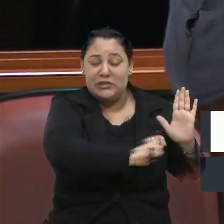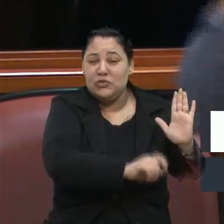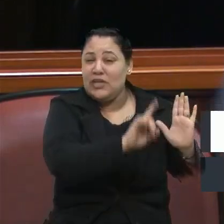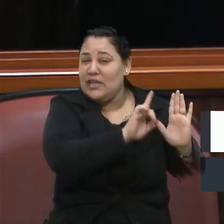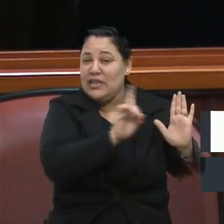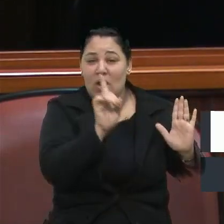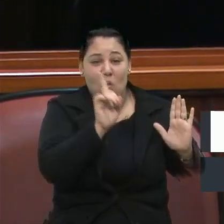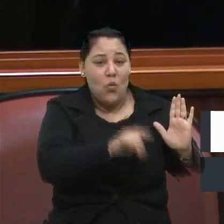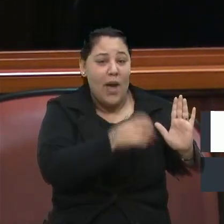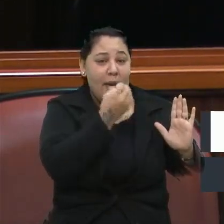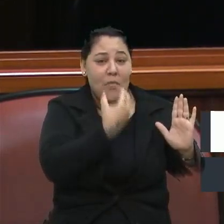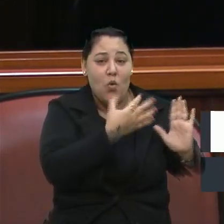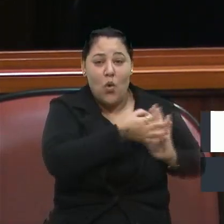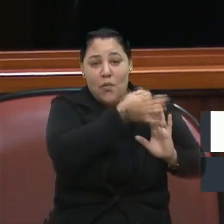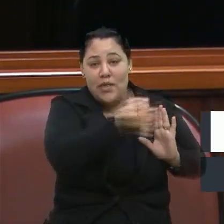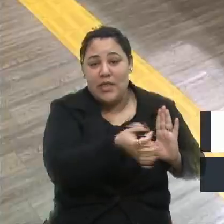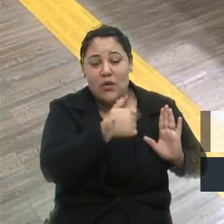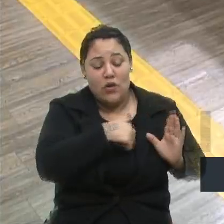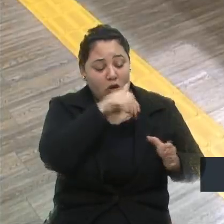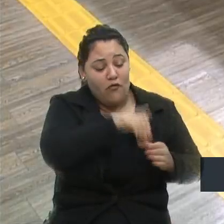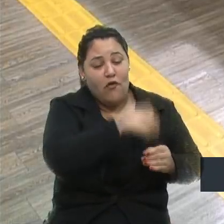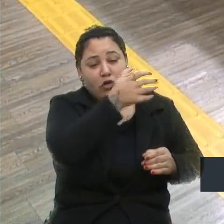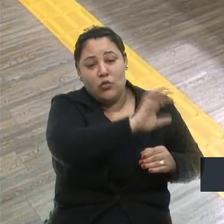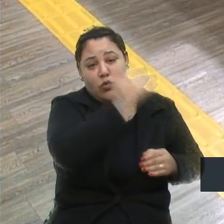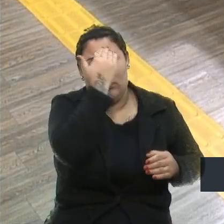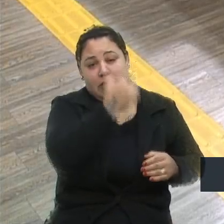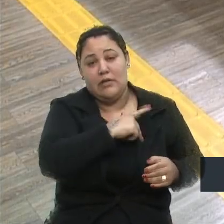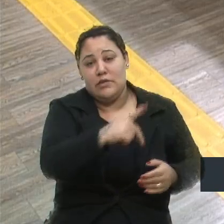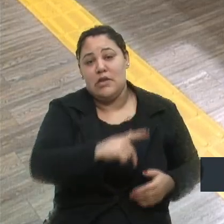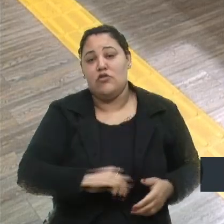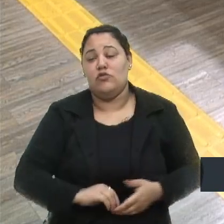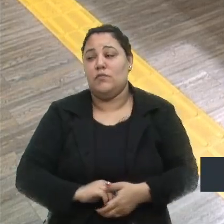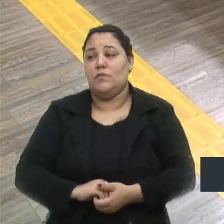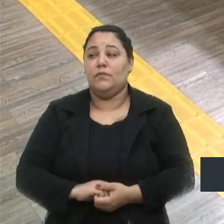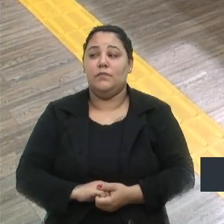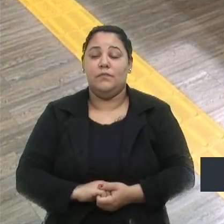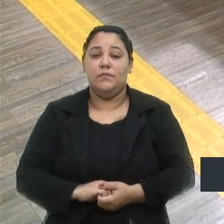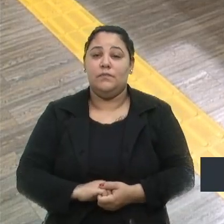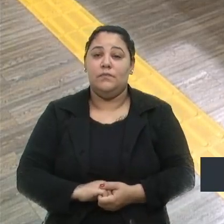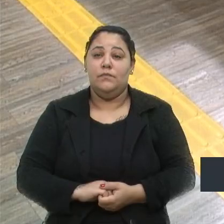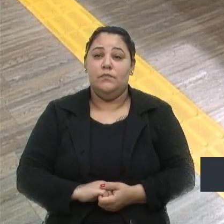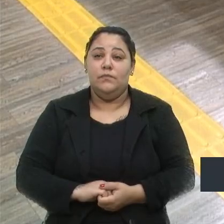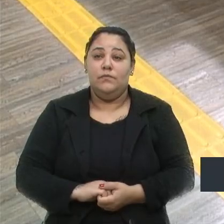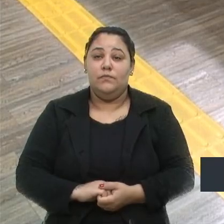oportuno, votarei contrário. Obrigado, presidente. Obrigado. Obrigado.